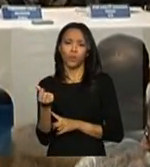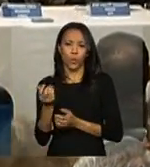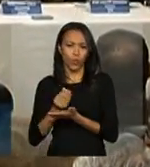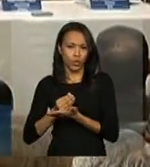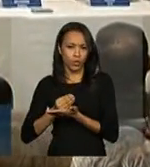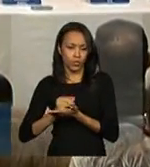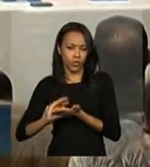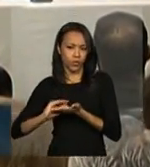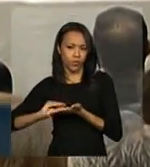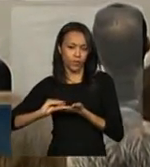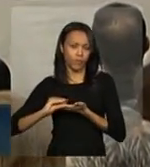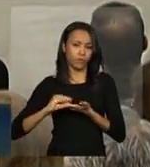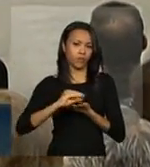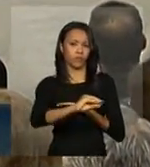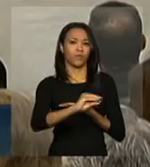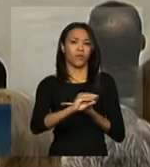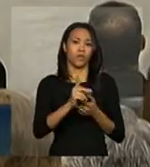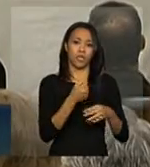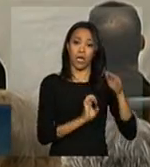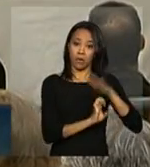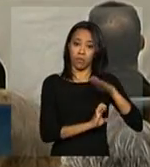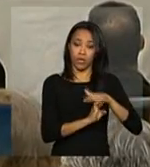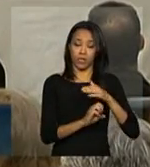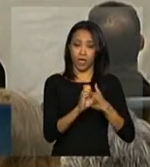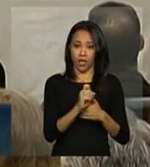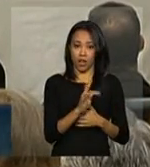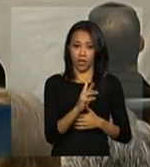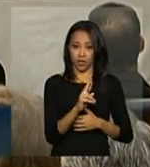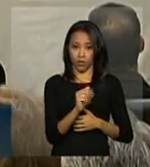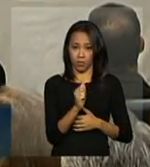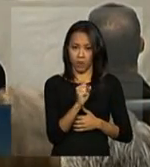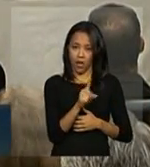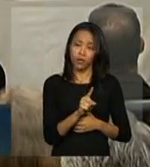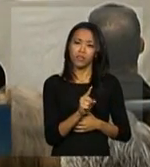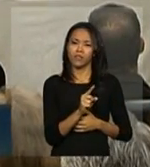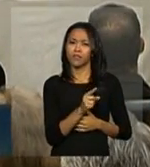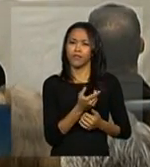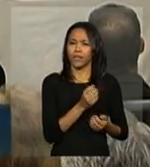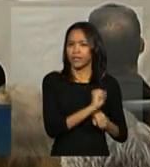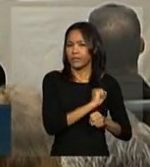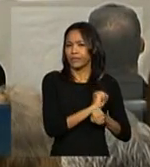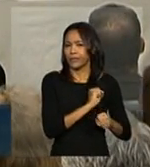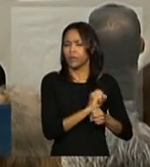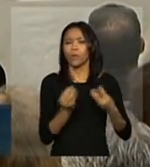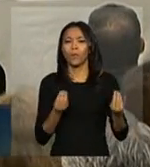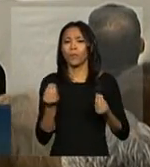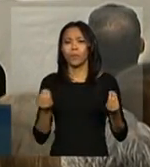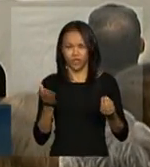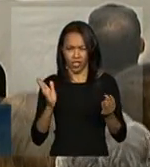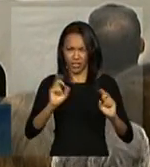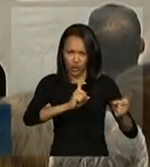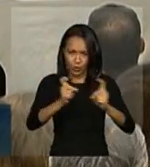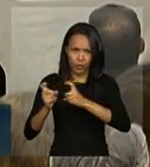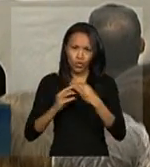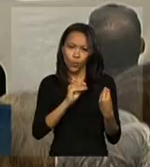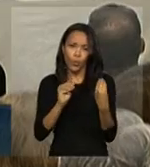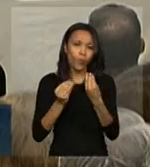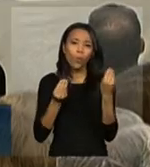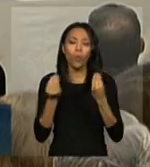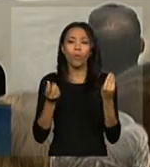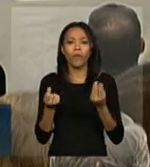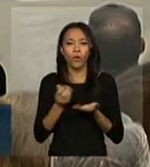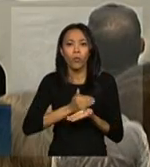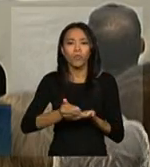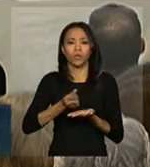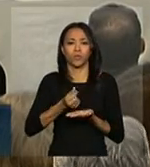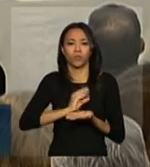a Eletrobras está no momento de restauração financeira. Se tem alguma discussão nesse sentido de divisão dos investimentos. Obrigada.